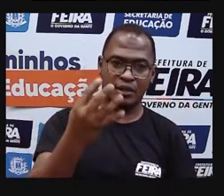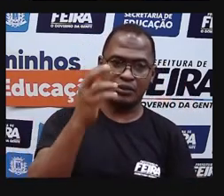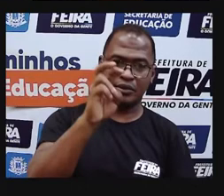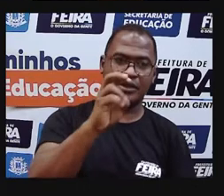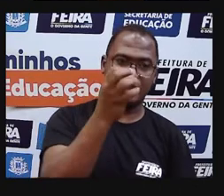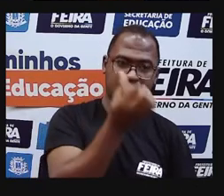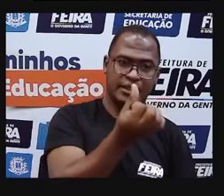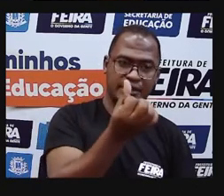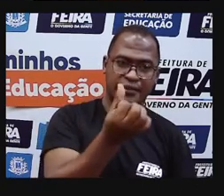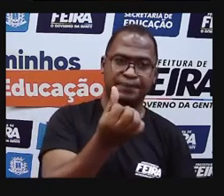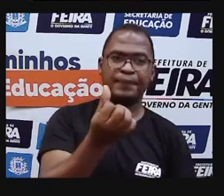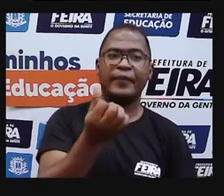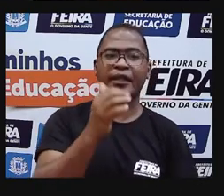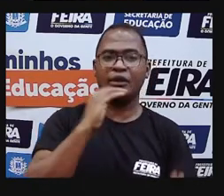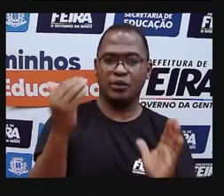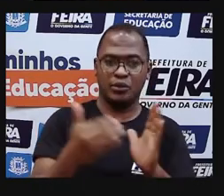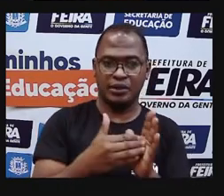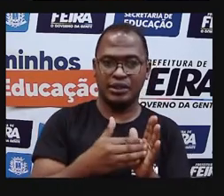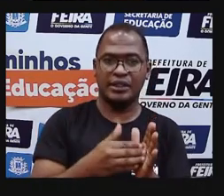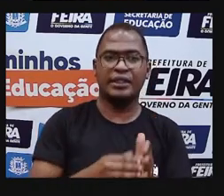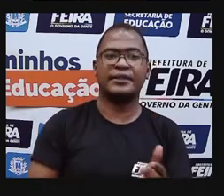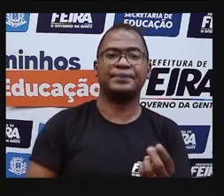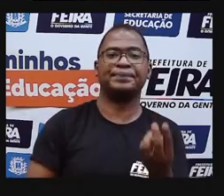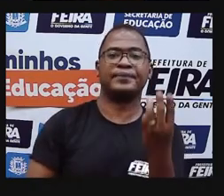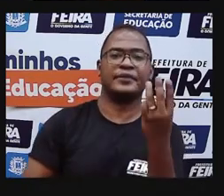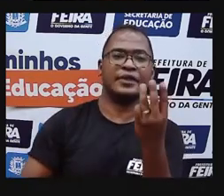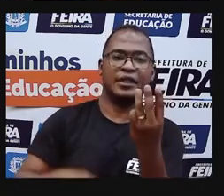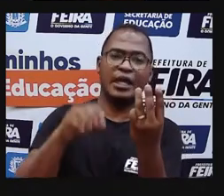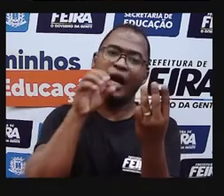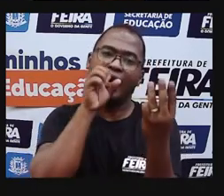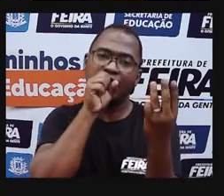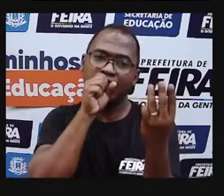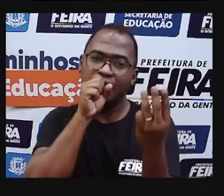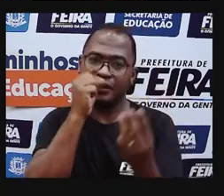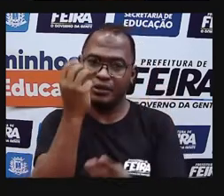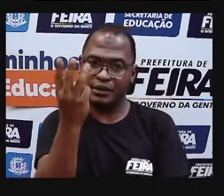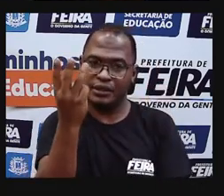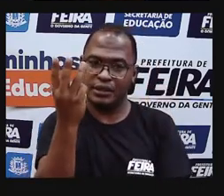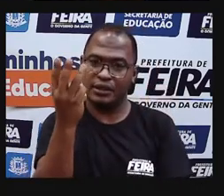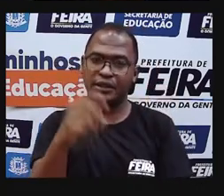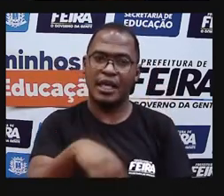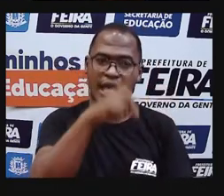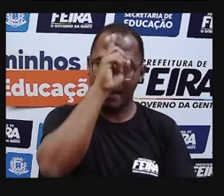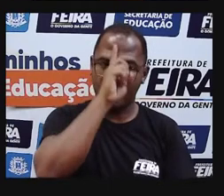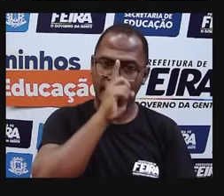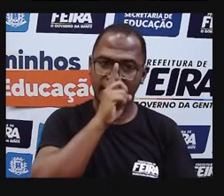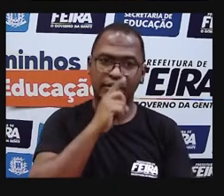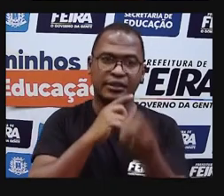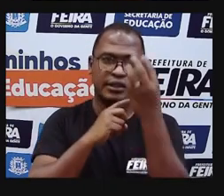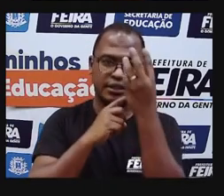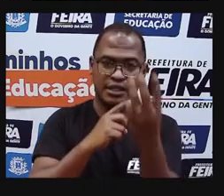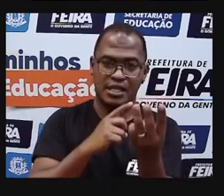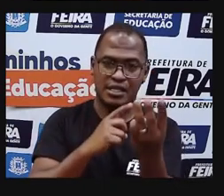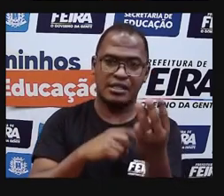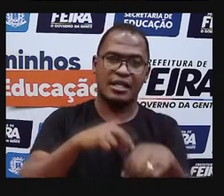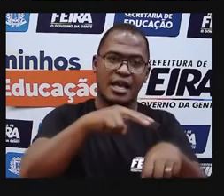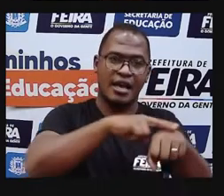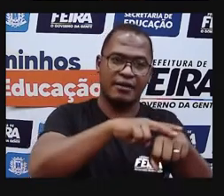cada classe, certo? Três ordens para cada classe. Sempre a gente vai ver unidade,